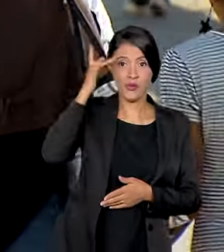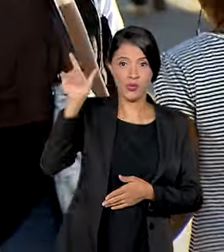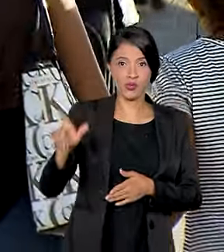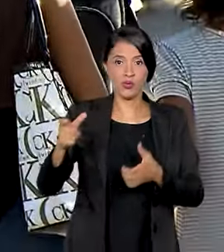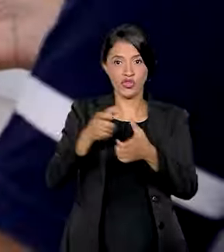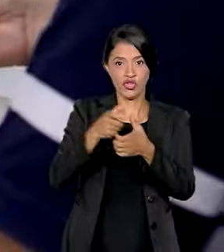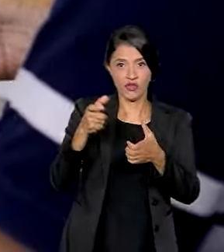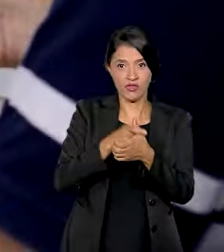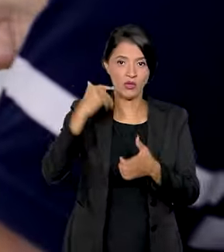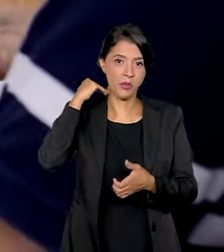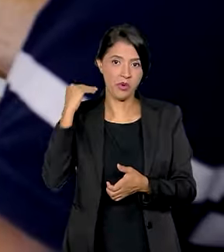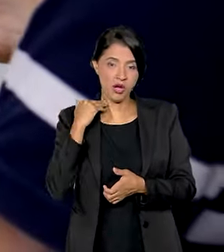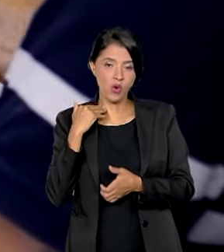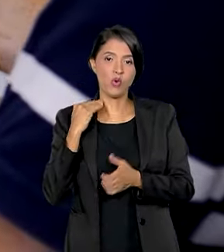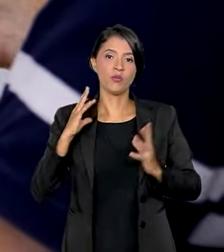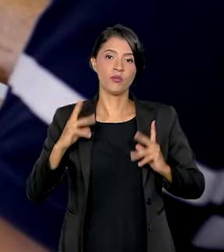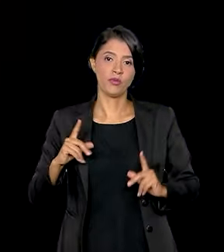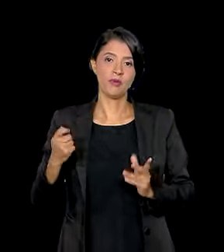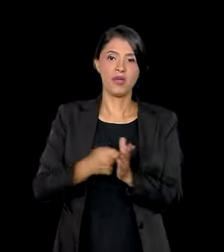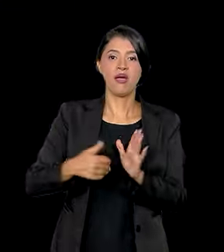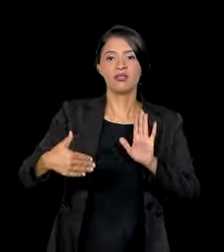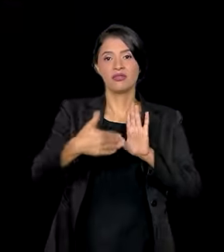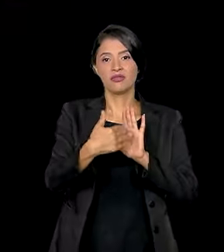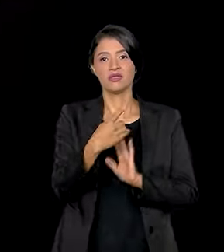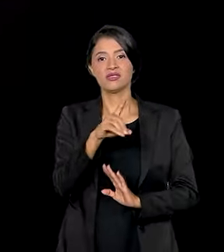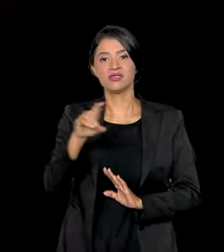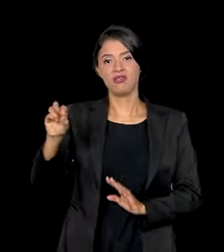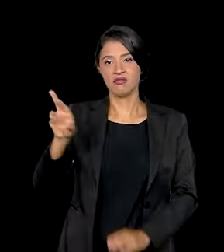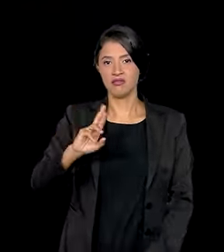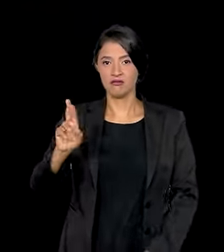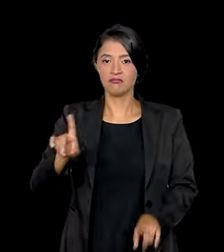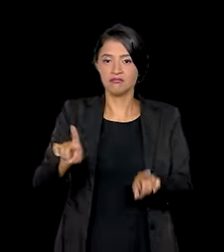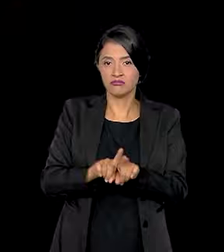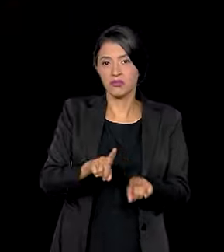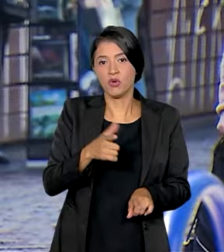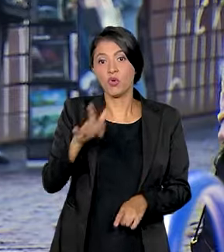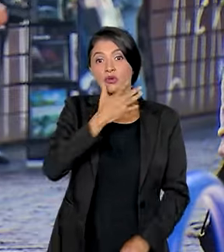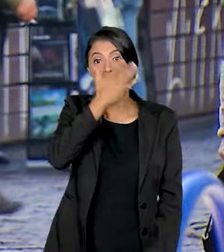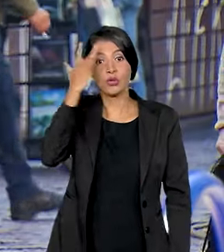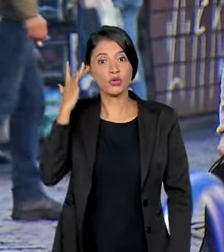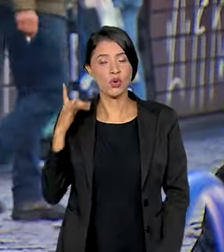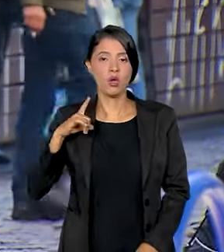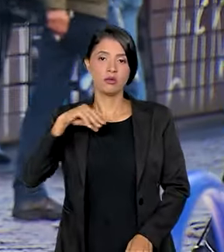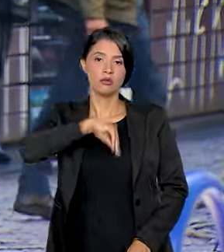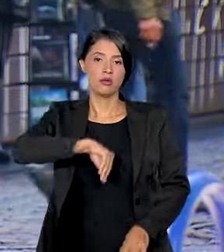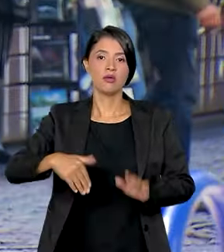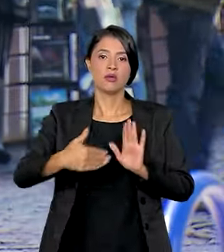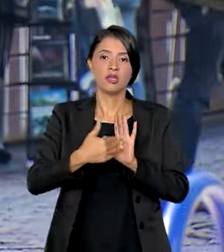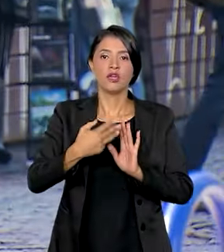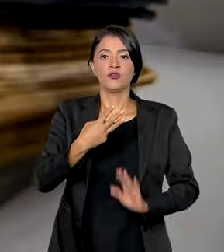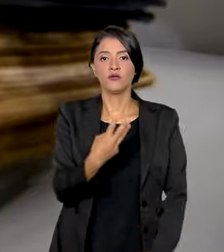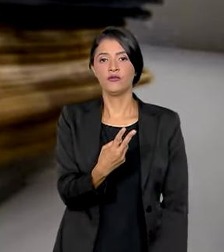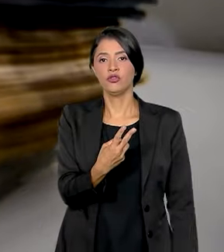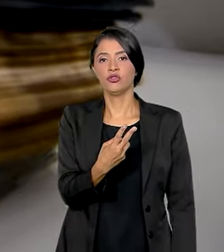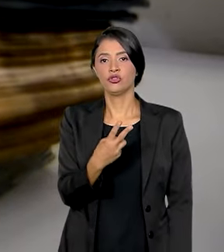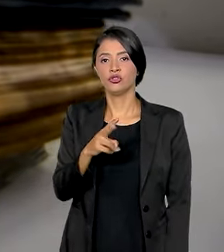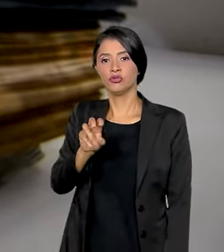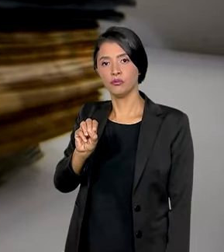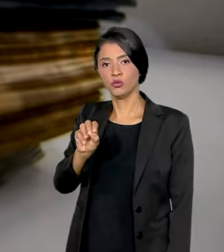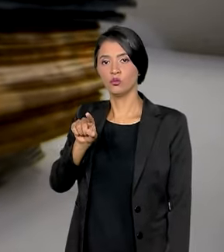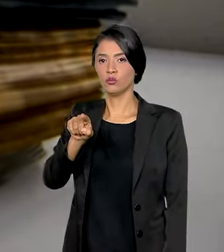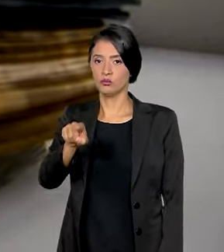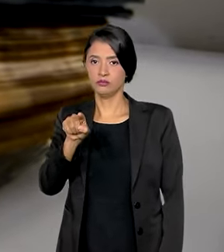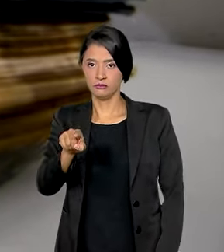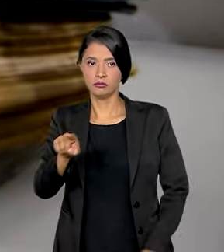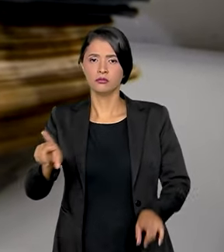pessoas com dívidas bancárias de até 100 reais. E também tirou do sufoco quem tem renda de até 20 mil